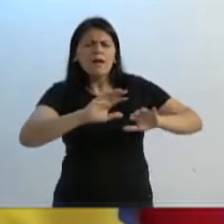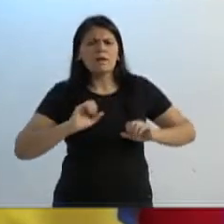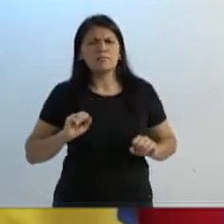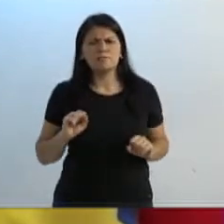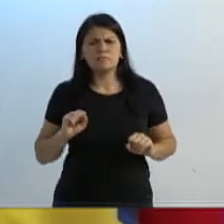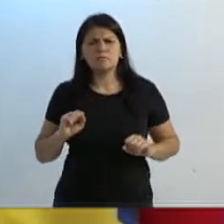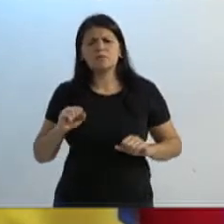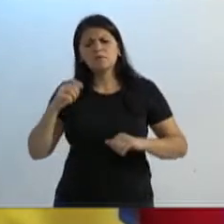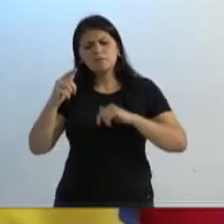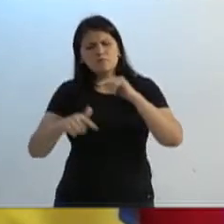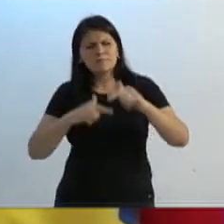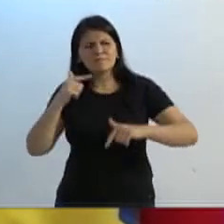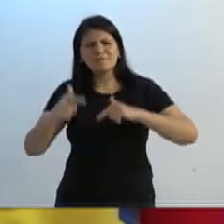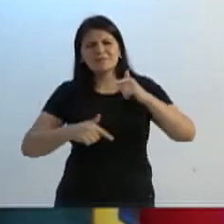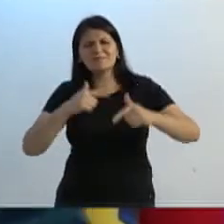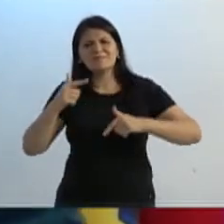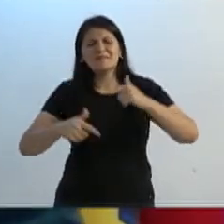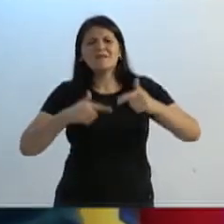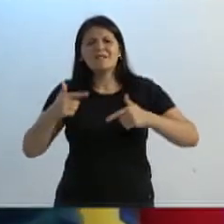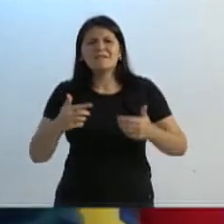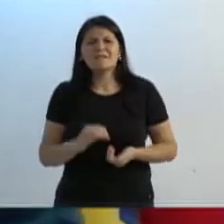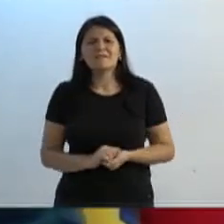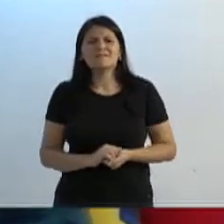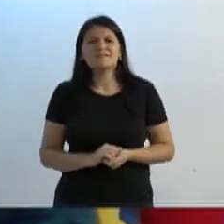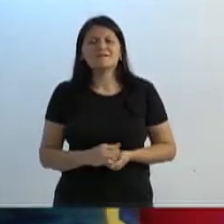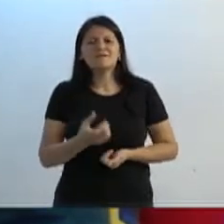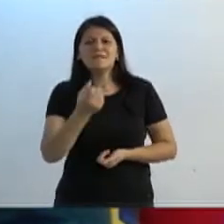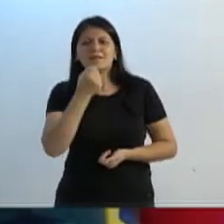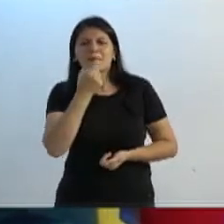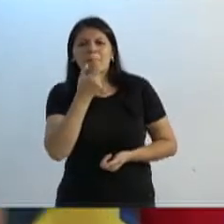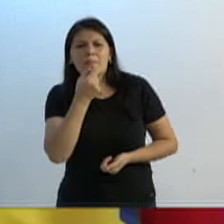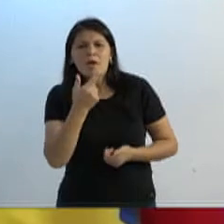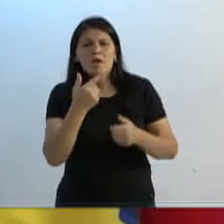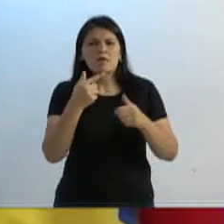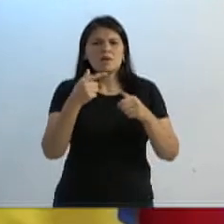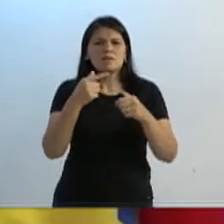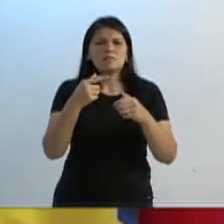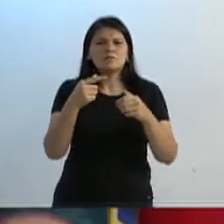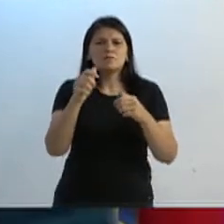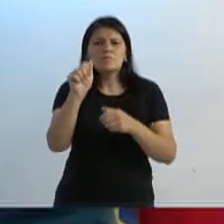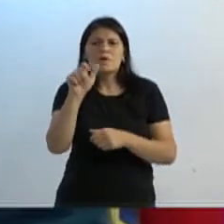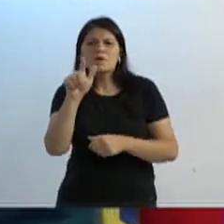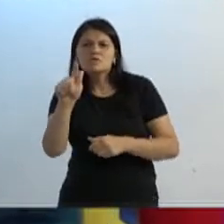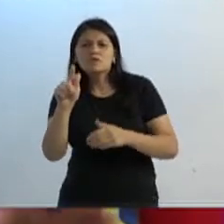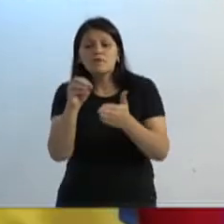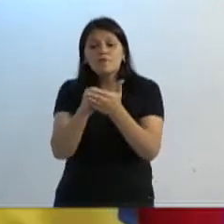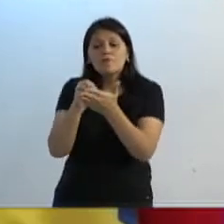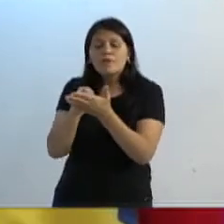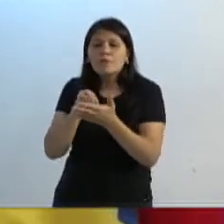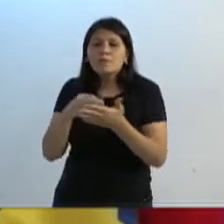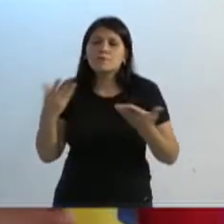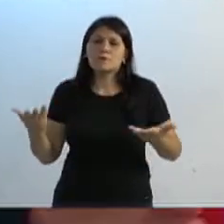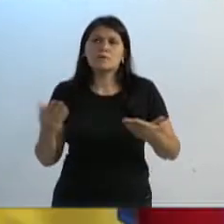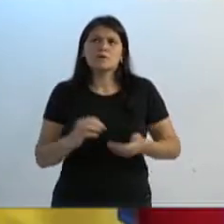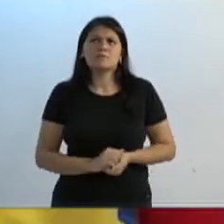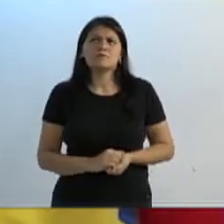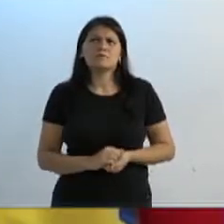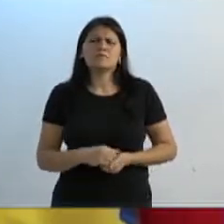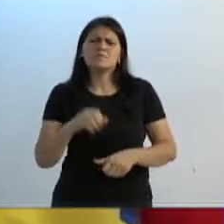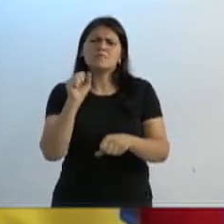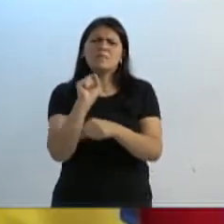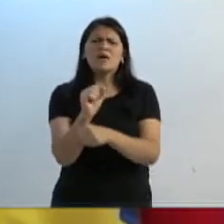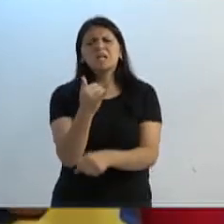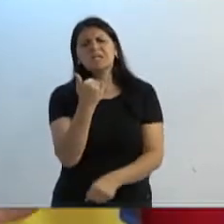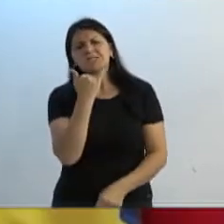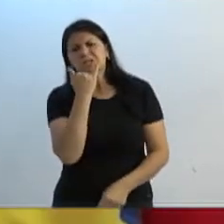trabalhar, gente. Medicamento nos AG, falta de medicamento, demandas muito grandes que tem que solucionar. Não venham com desculpa agora. Parou